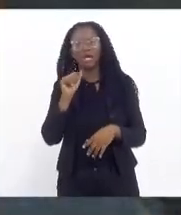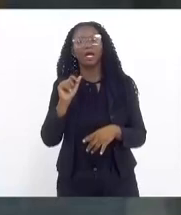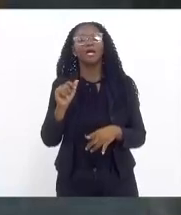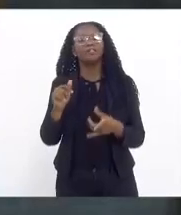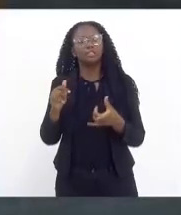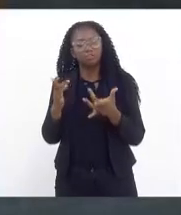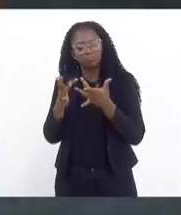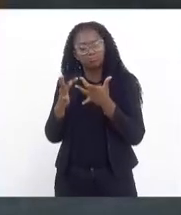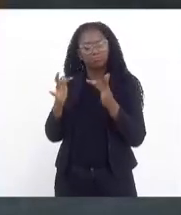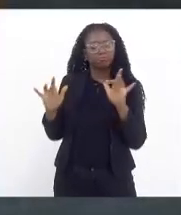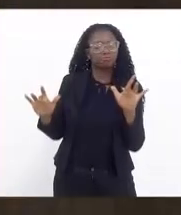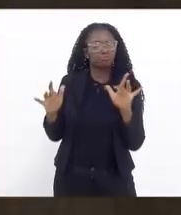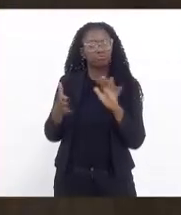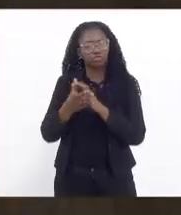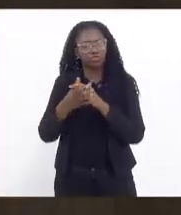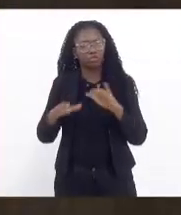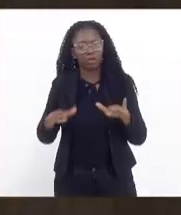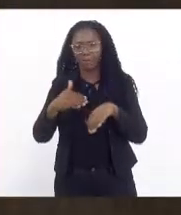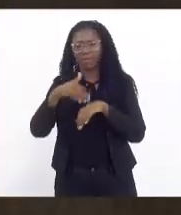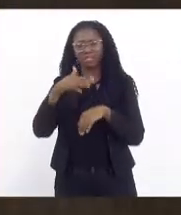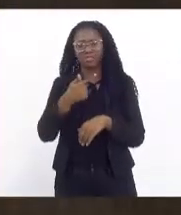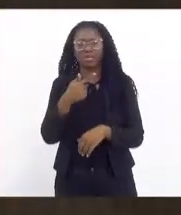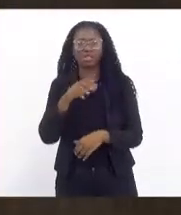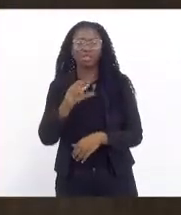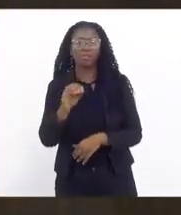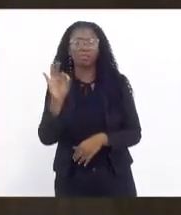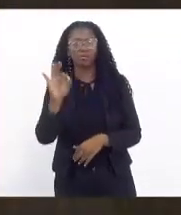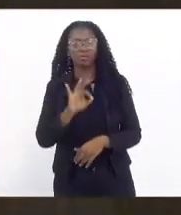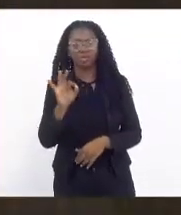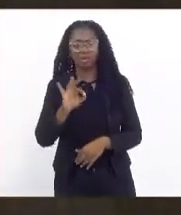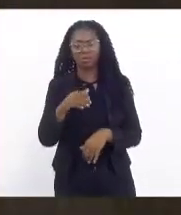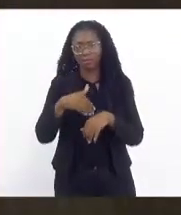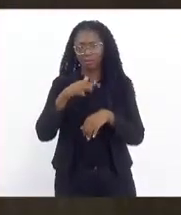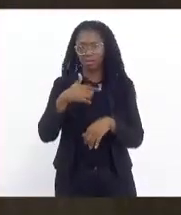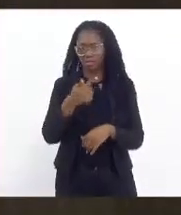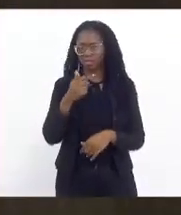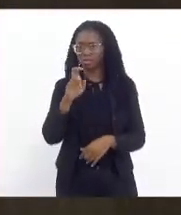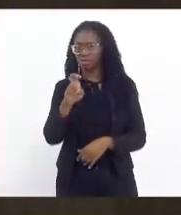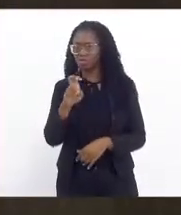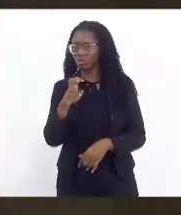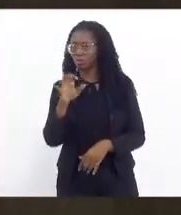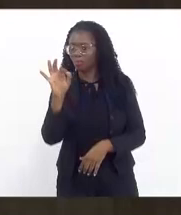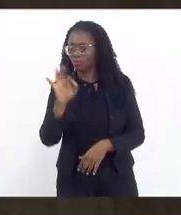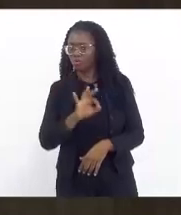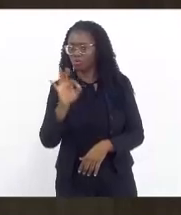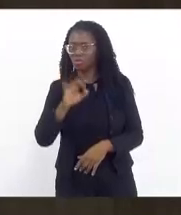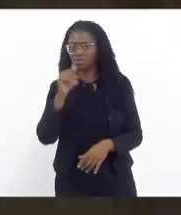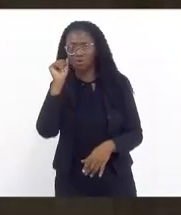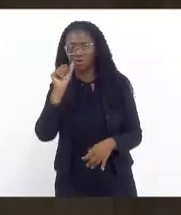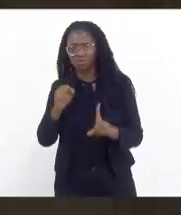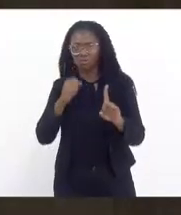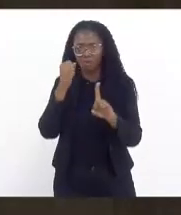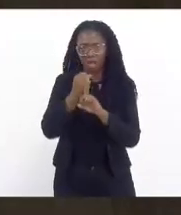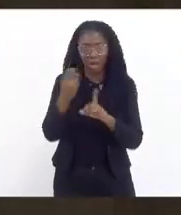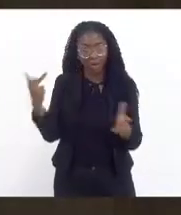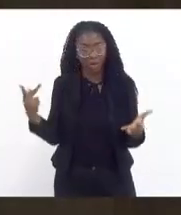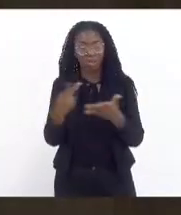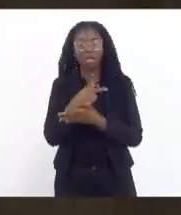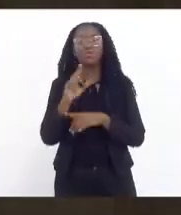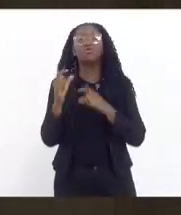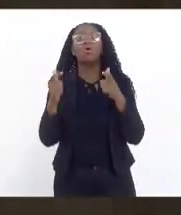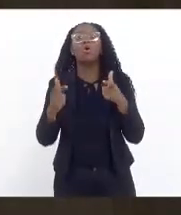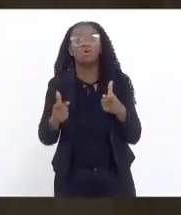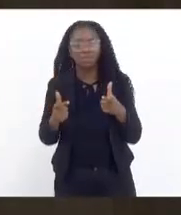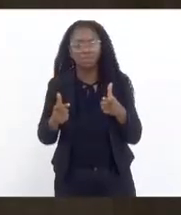mais de 70% mais de 75% dos feminicídios acontecem na residência da